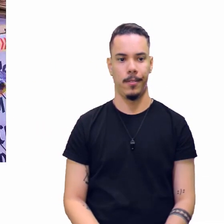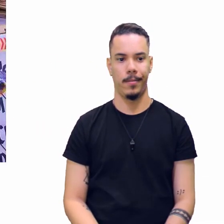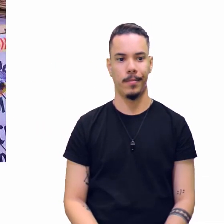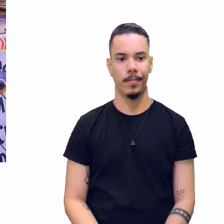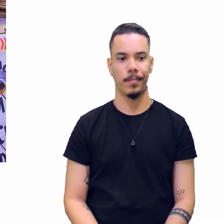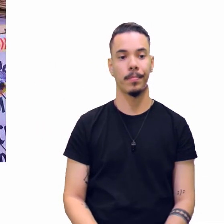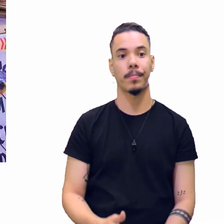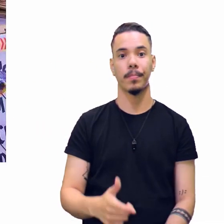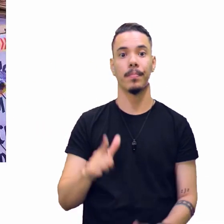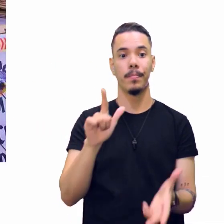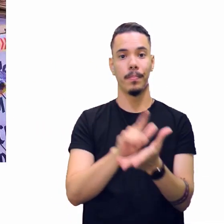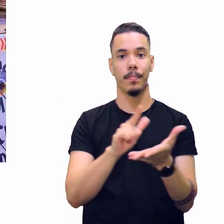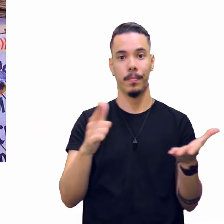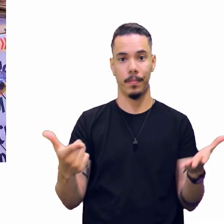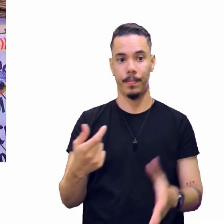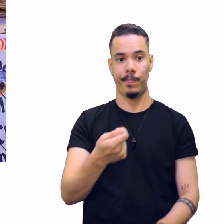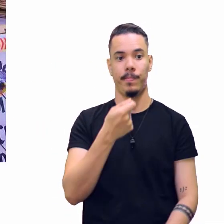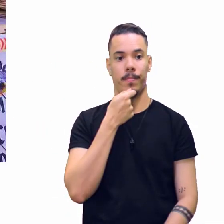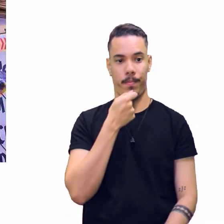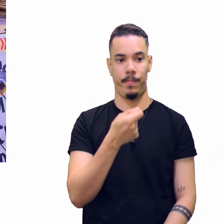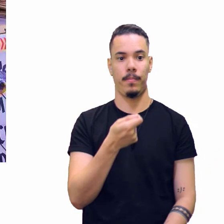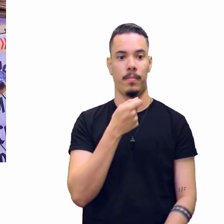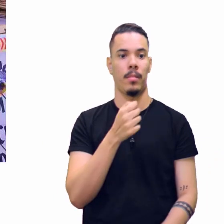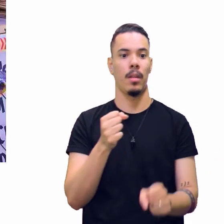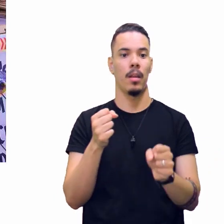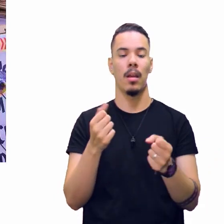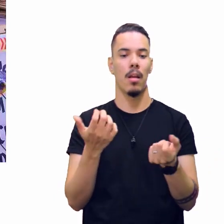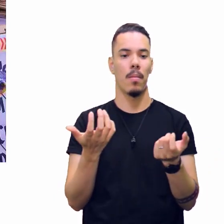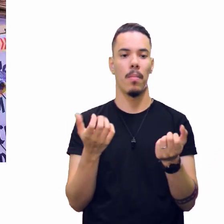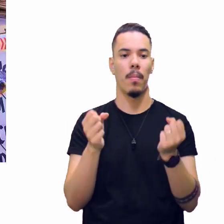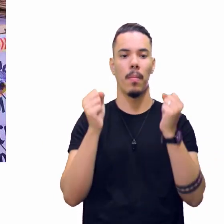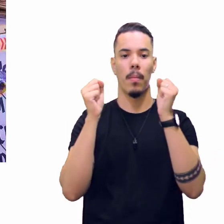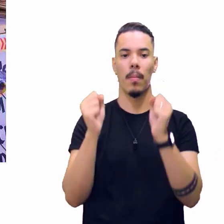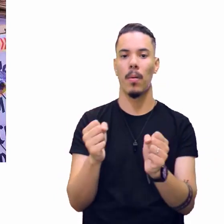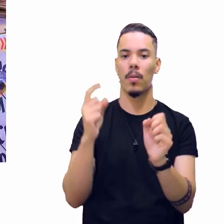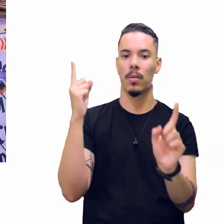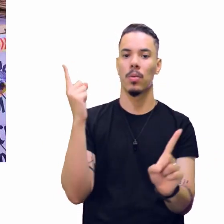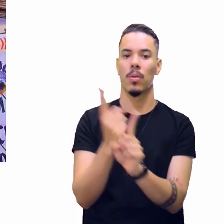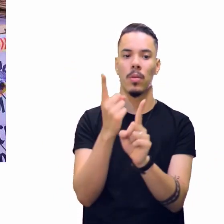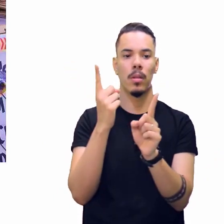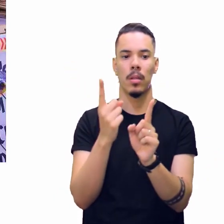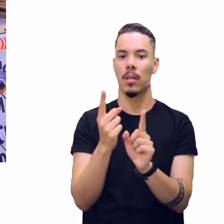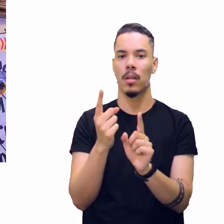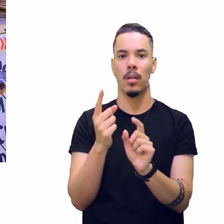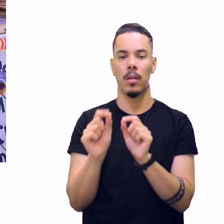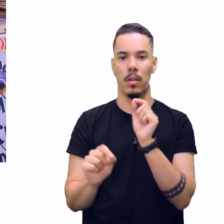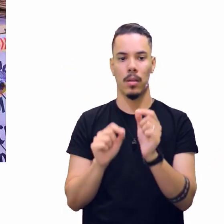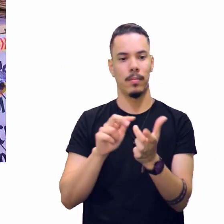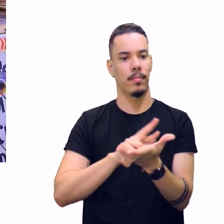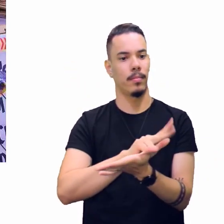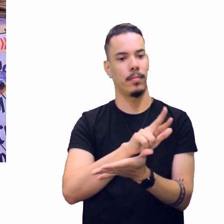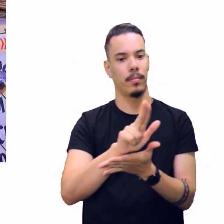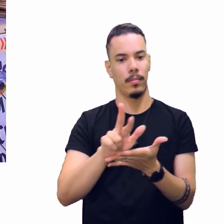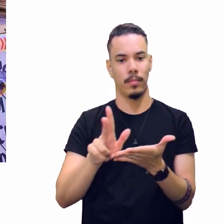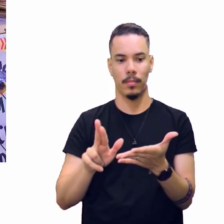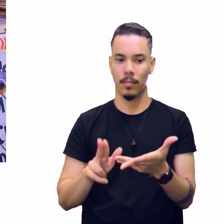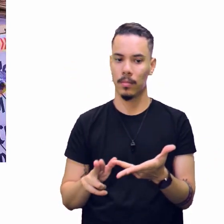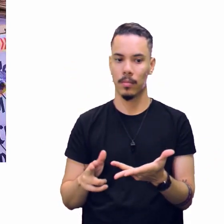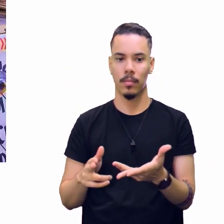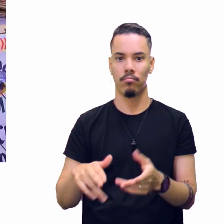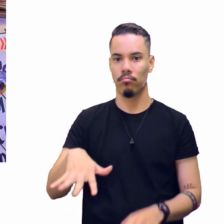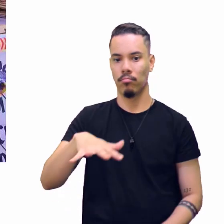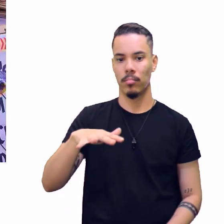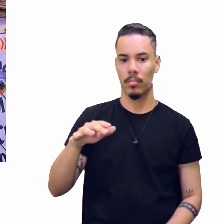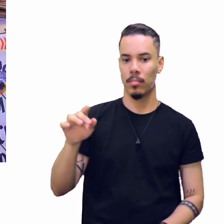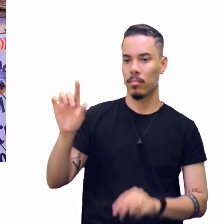A reportagem pode ser encontrada em diversos veículos de